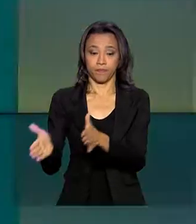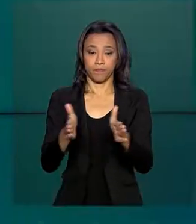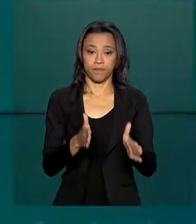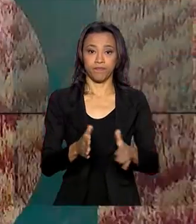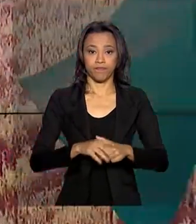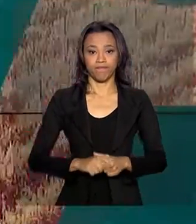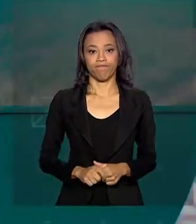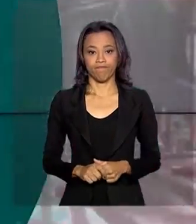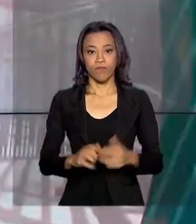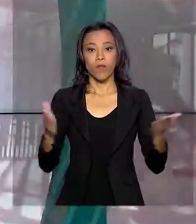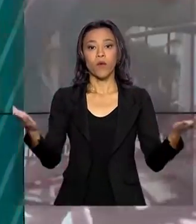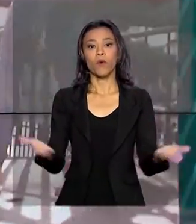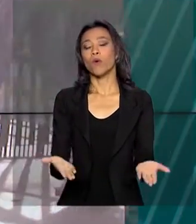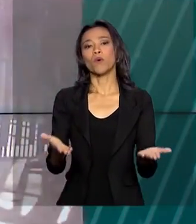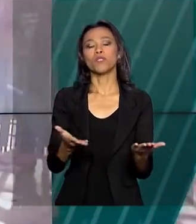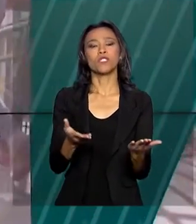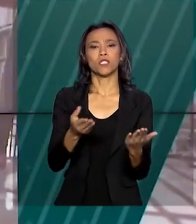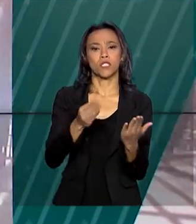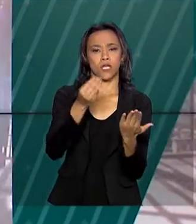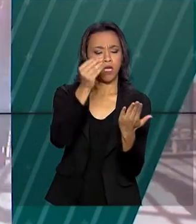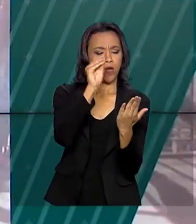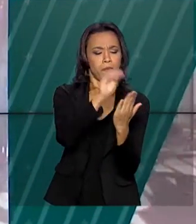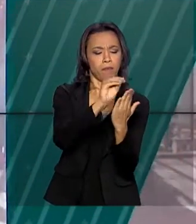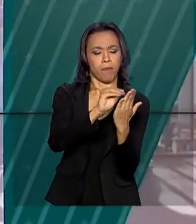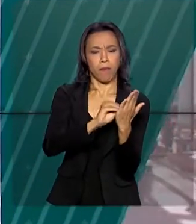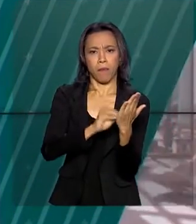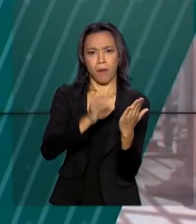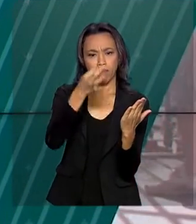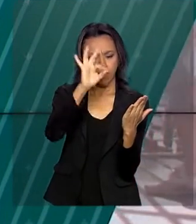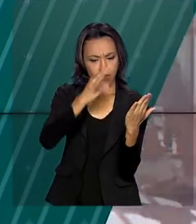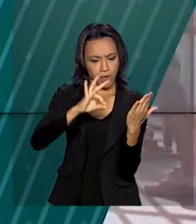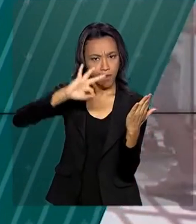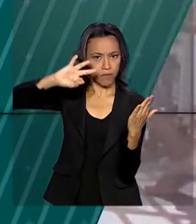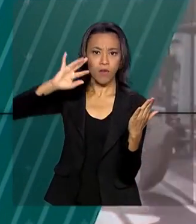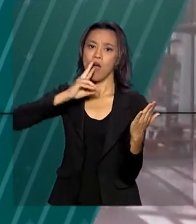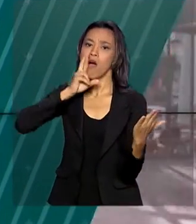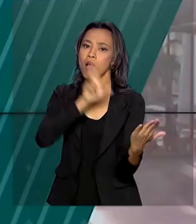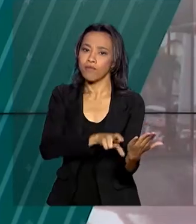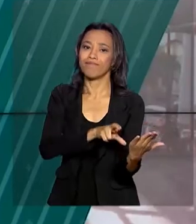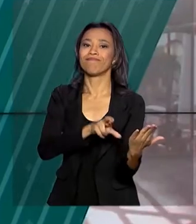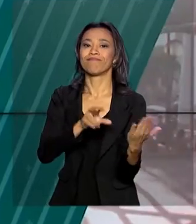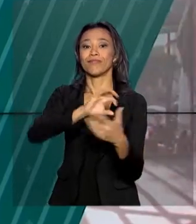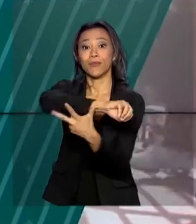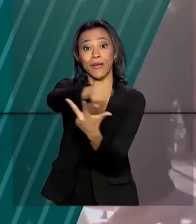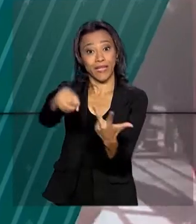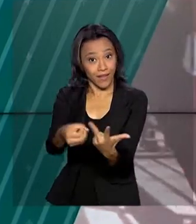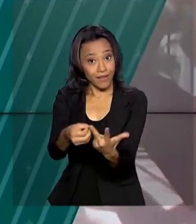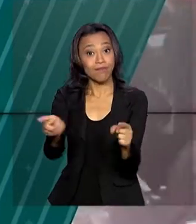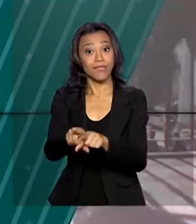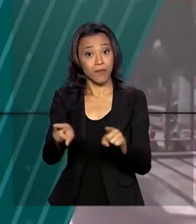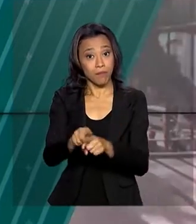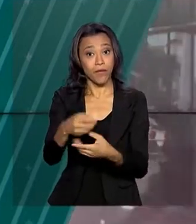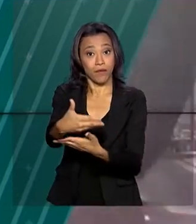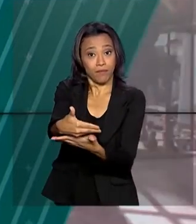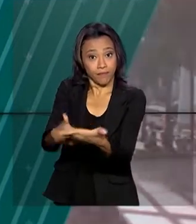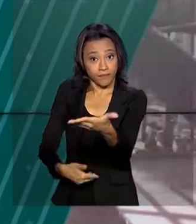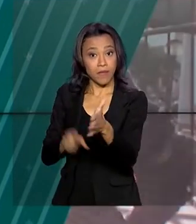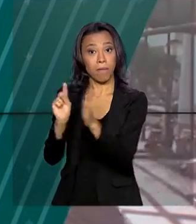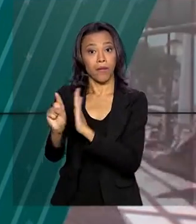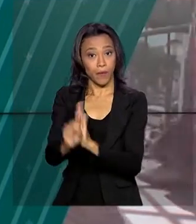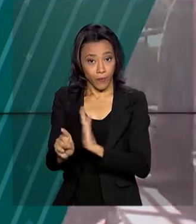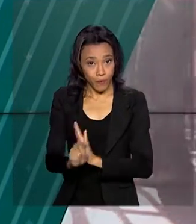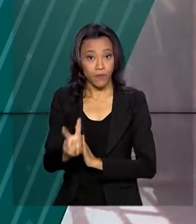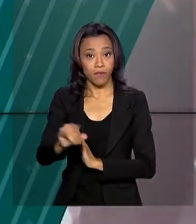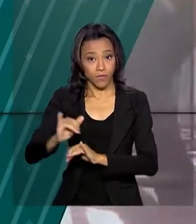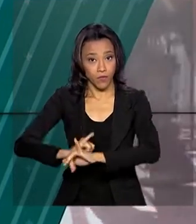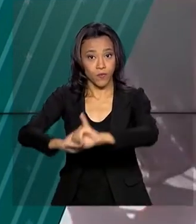E sai hoje o gabarito oficial das provas do Enem. Também vão ser divulgados os cadernos de questões. Os